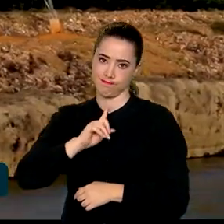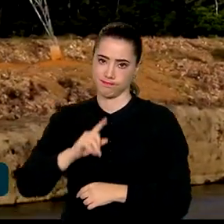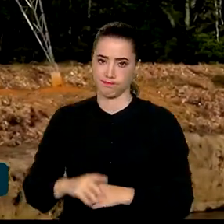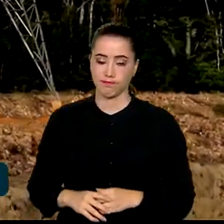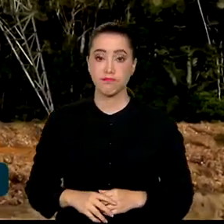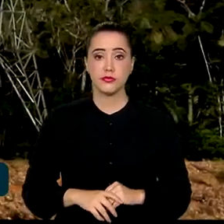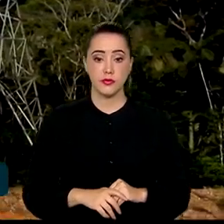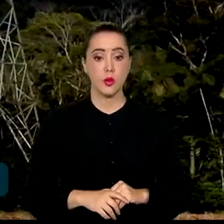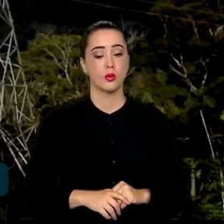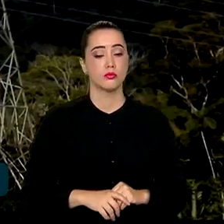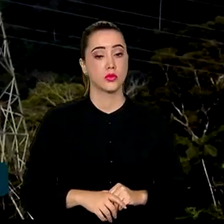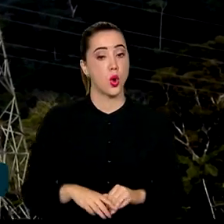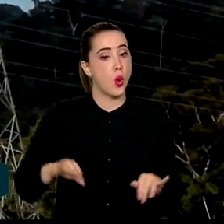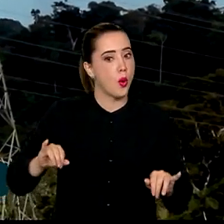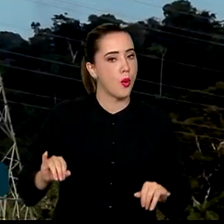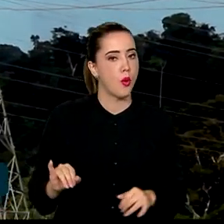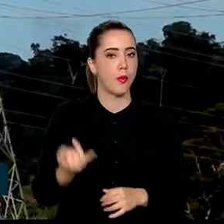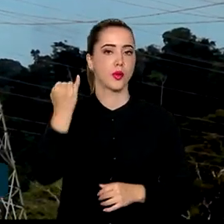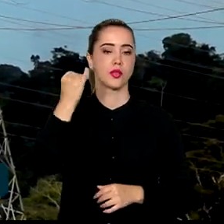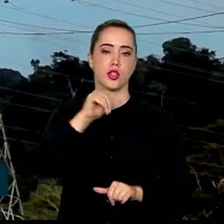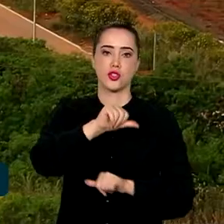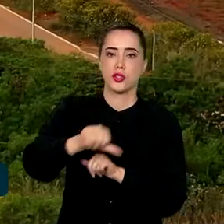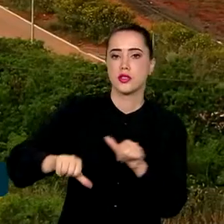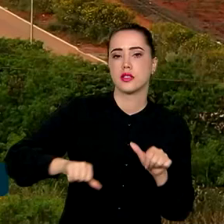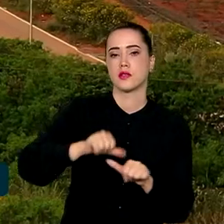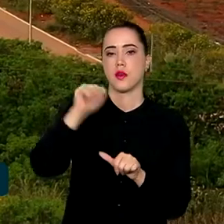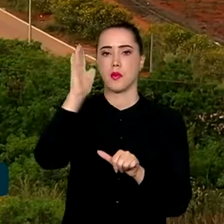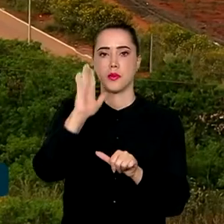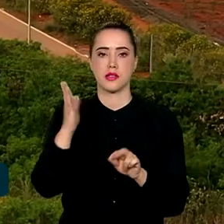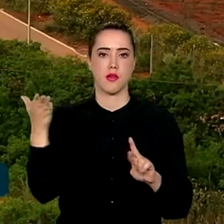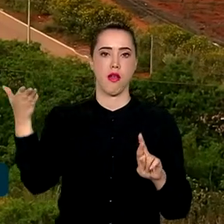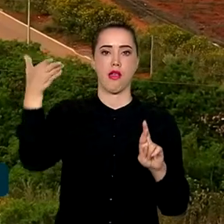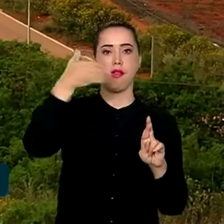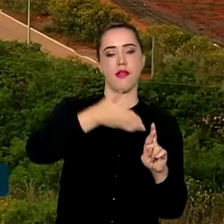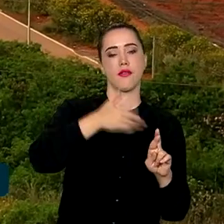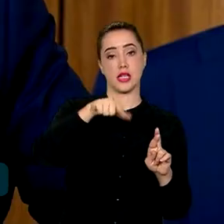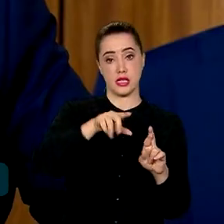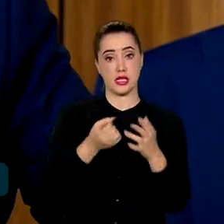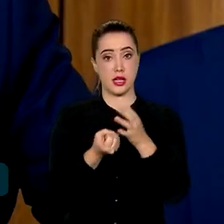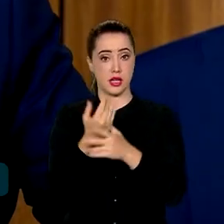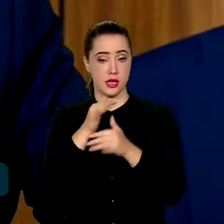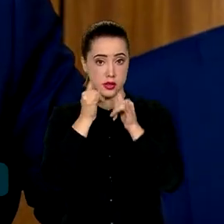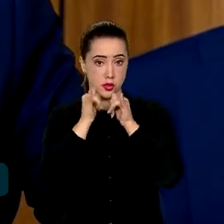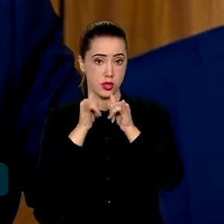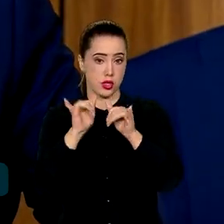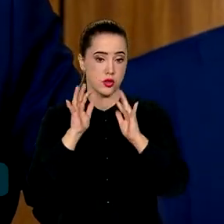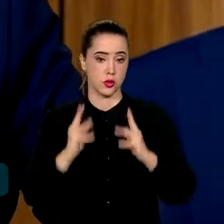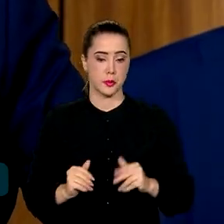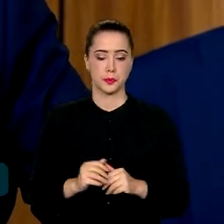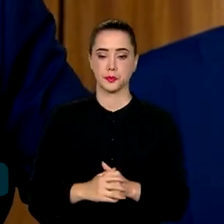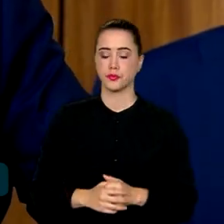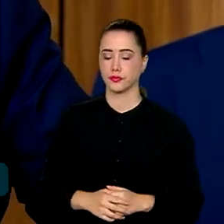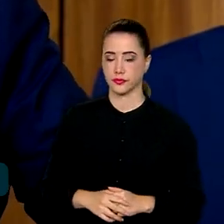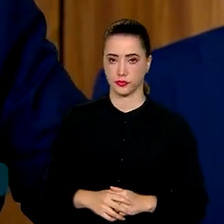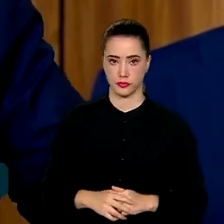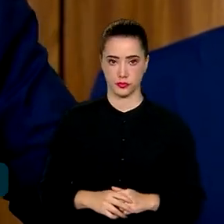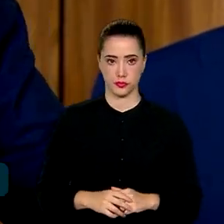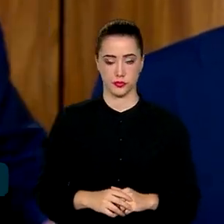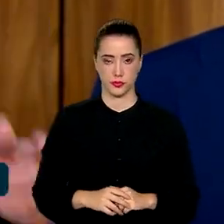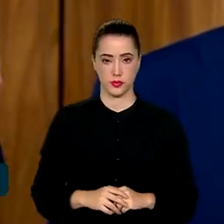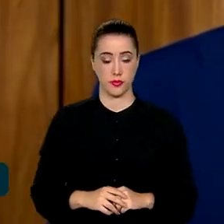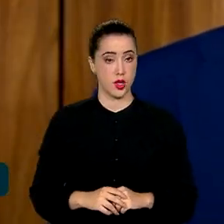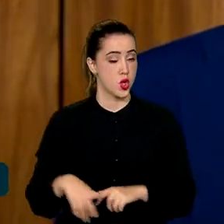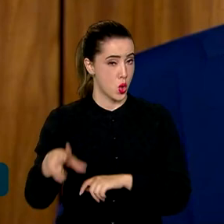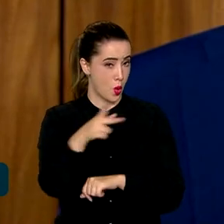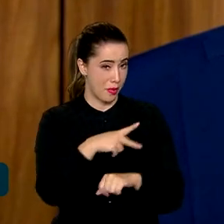Oportunidades que podem transformar o Brasil em referência na produção de energia limpa. Um país que tem a capacidade de